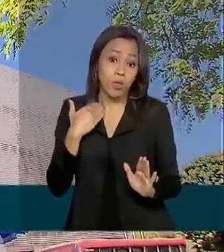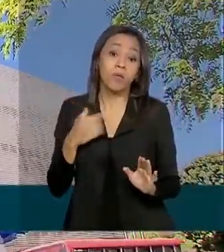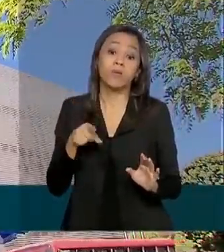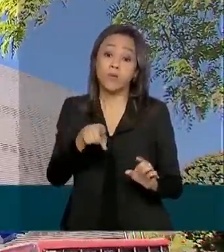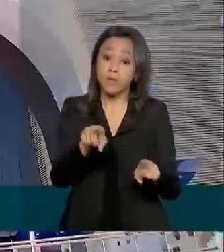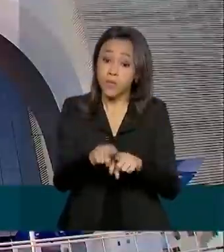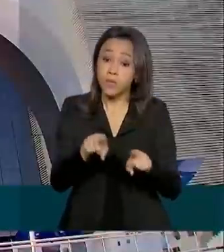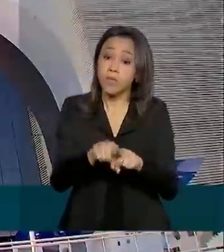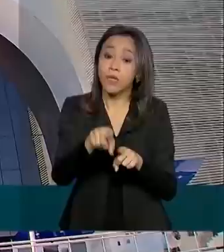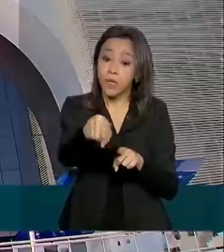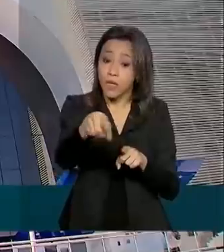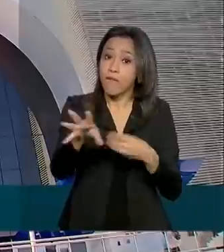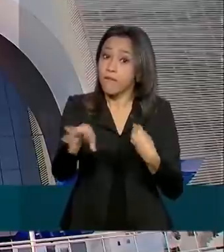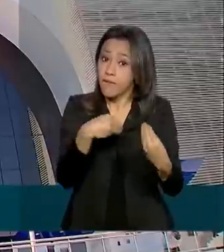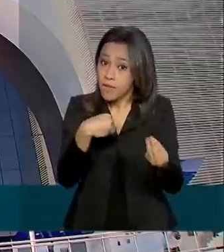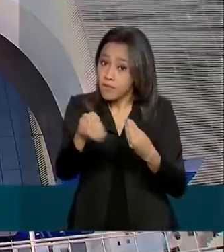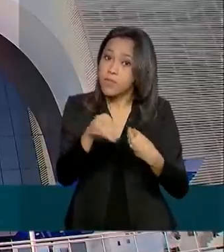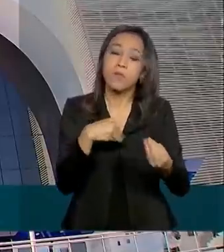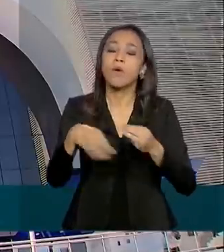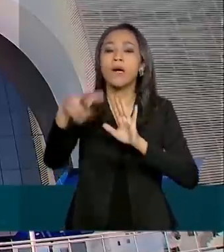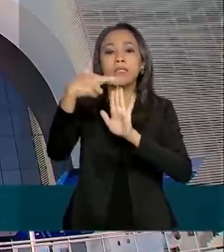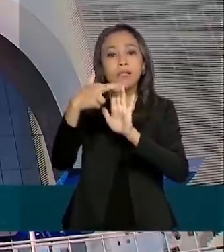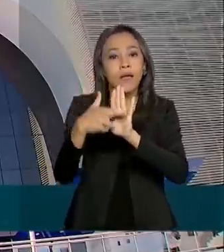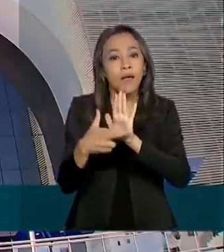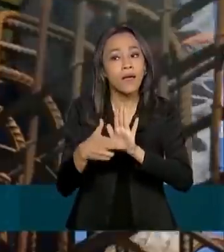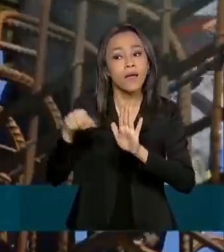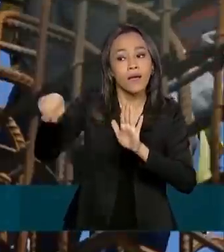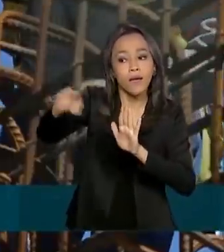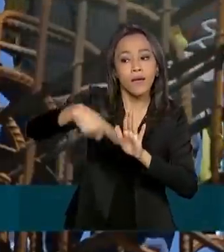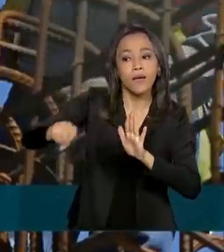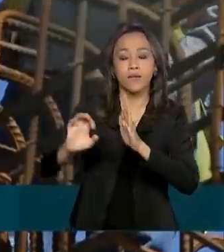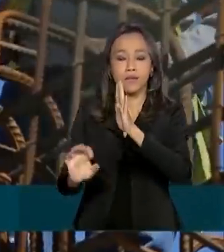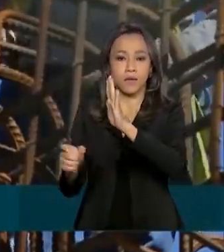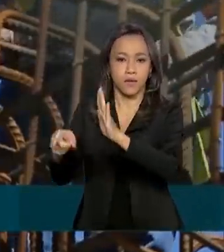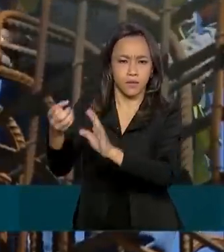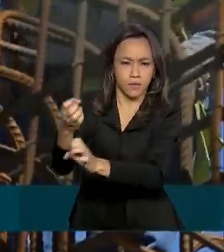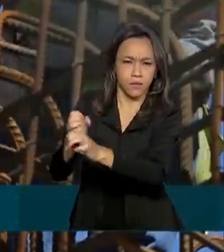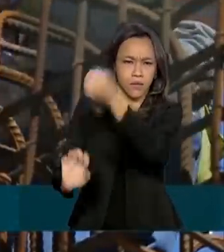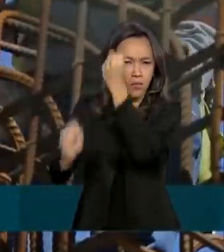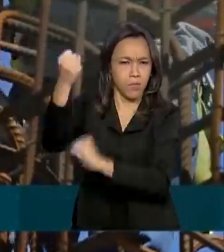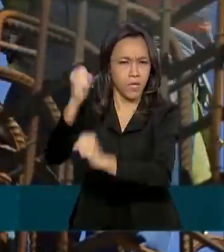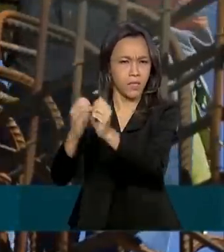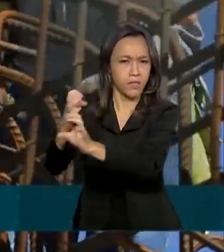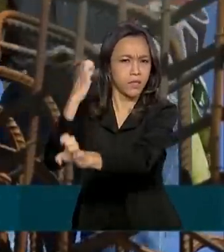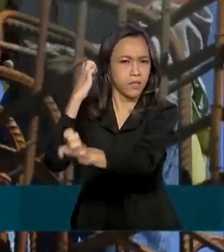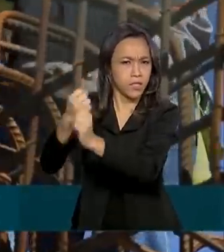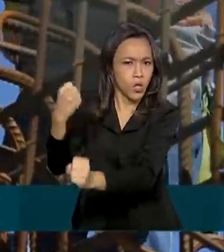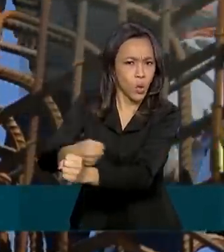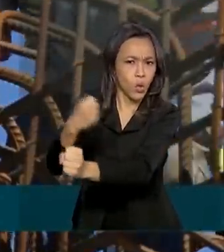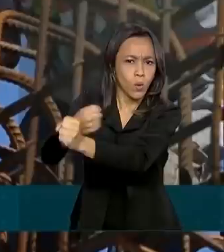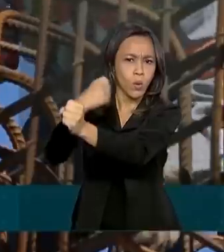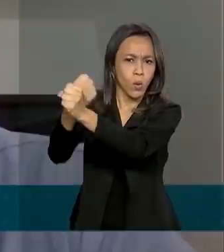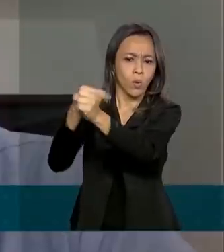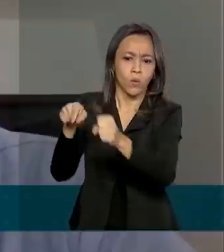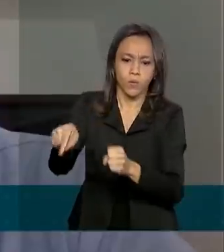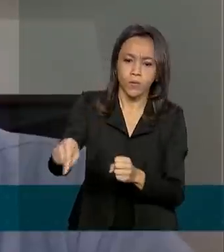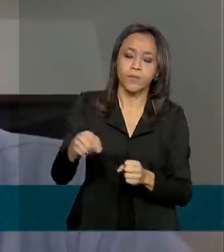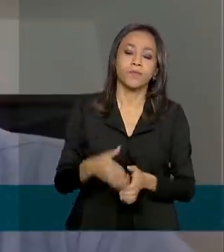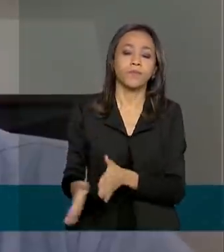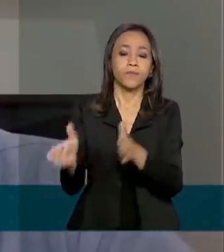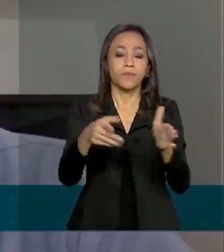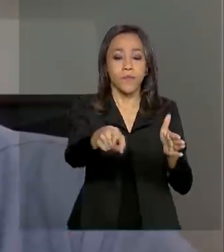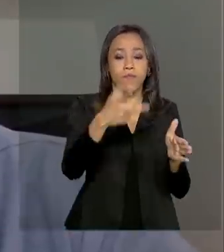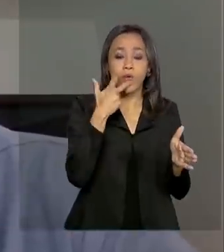flexibilizou exigências feitas às construtoras para o início do financiamento de novos empreendimentos. Essa